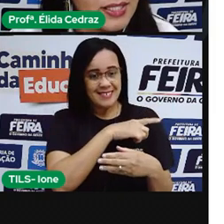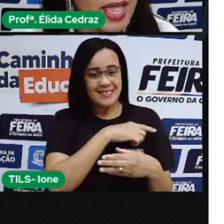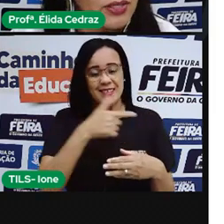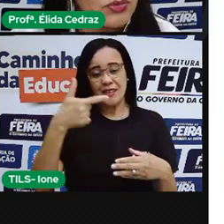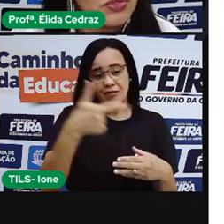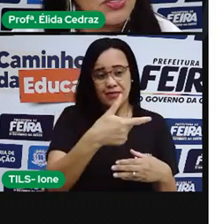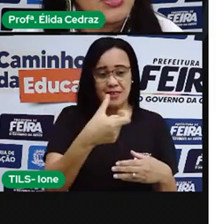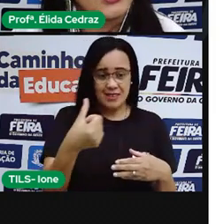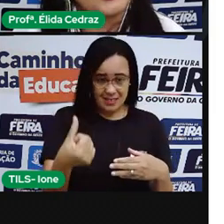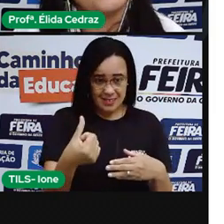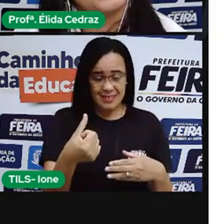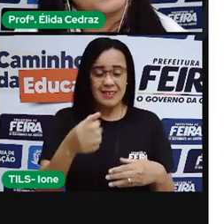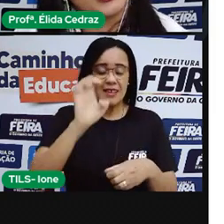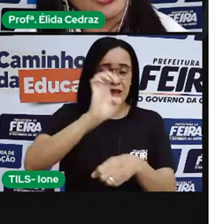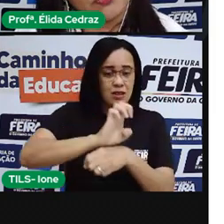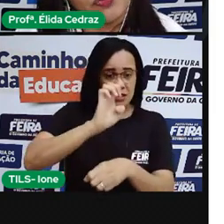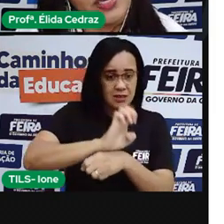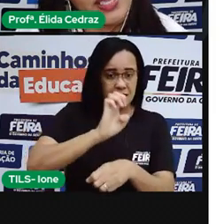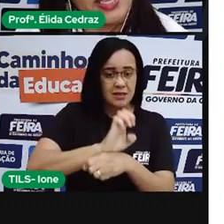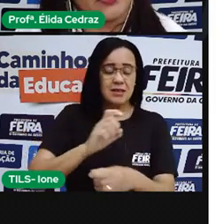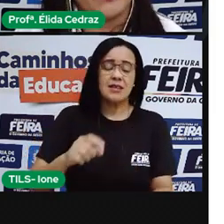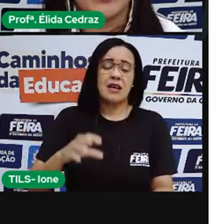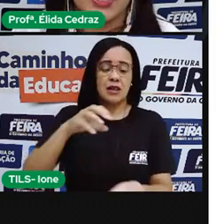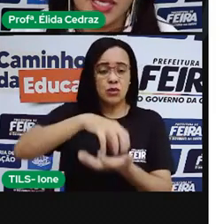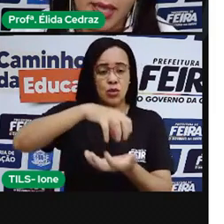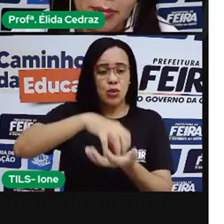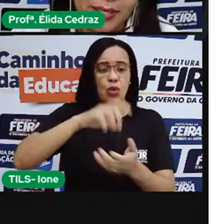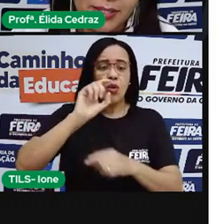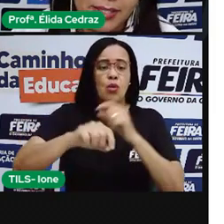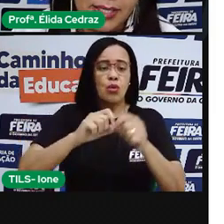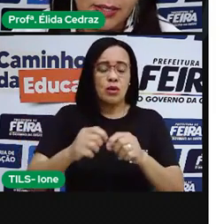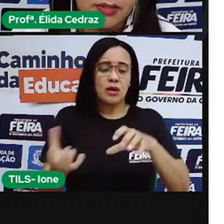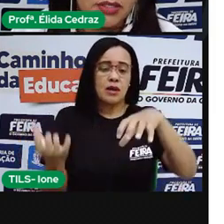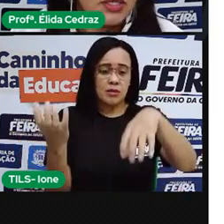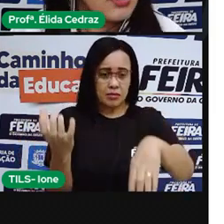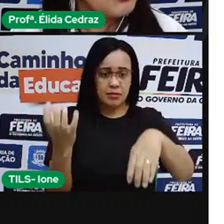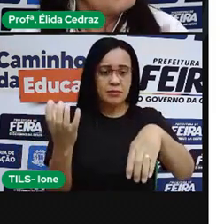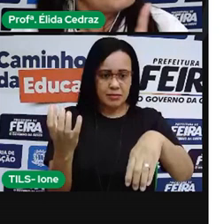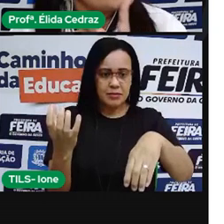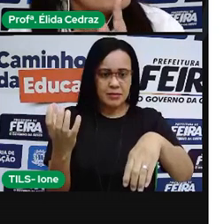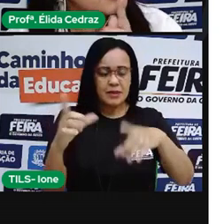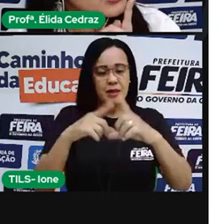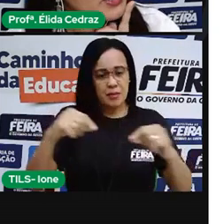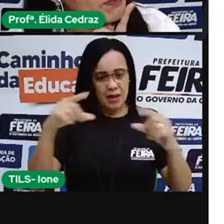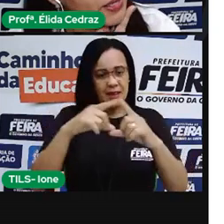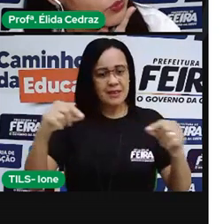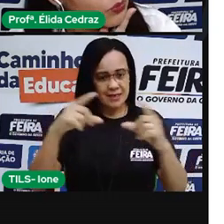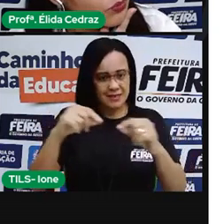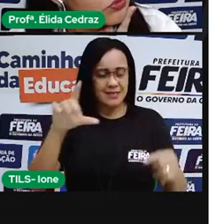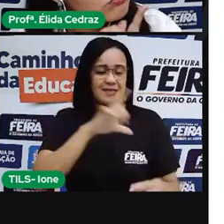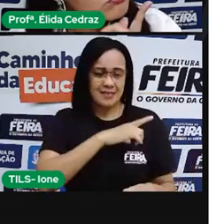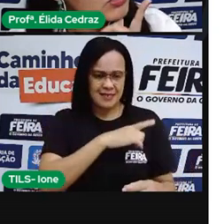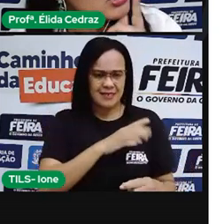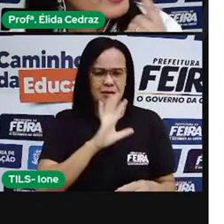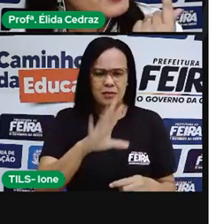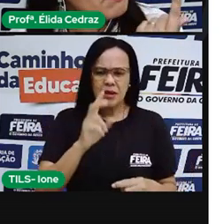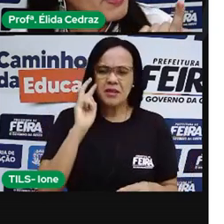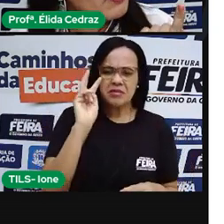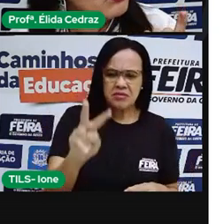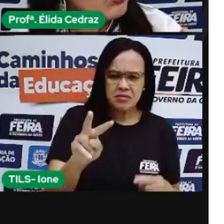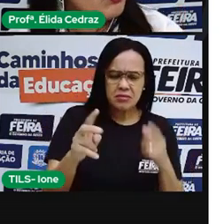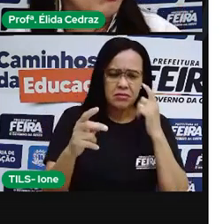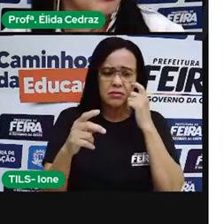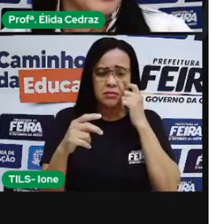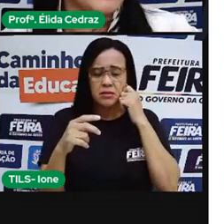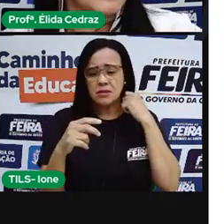estados e o Distrito Federal que é Brasília. Mas você já parou e já se